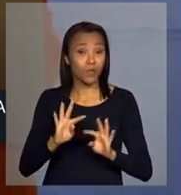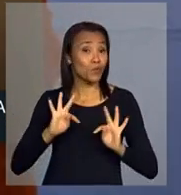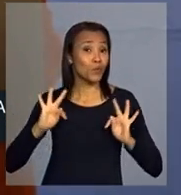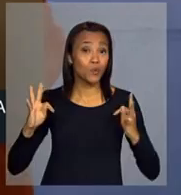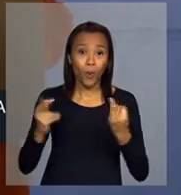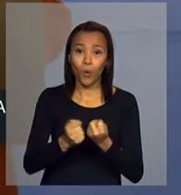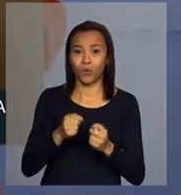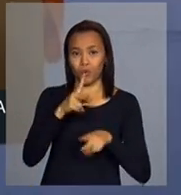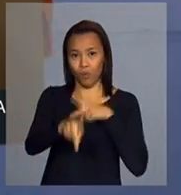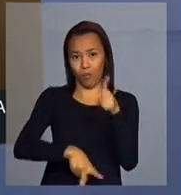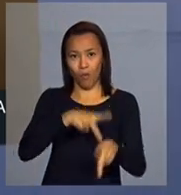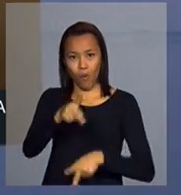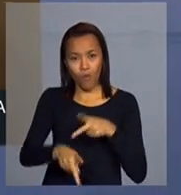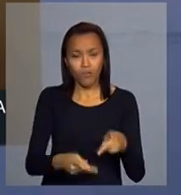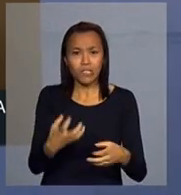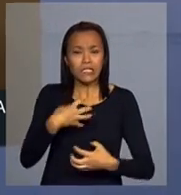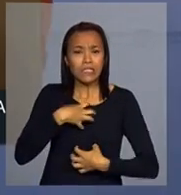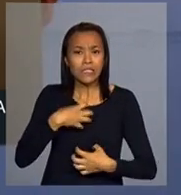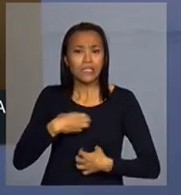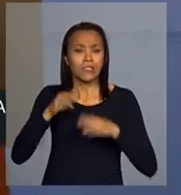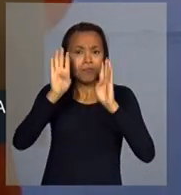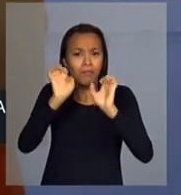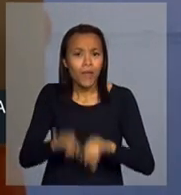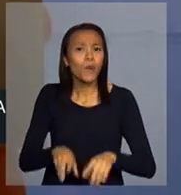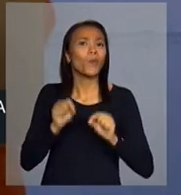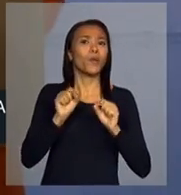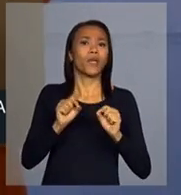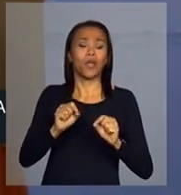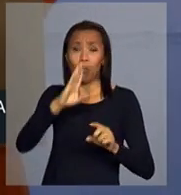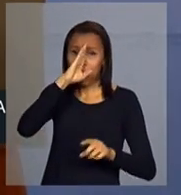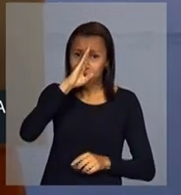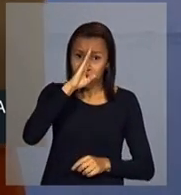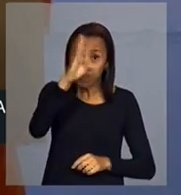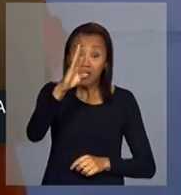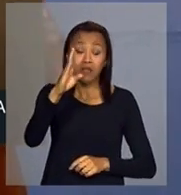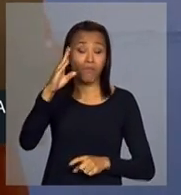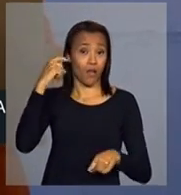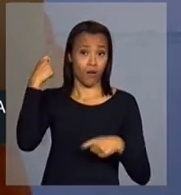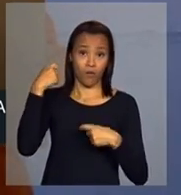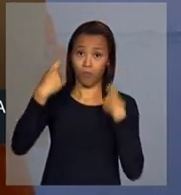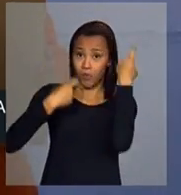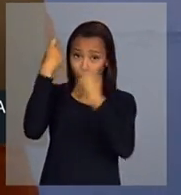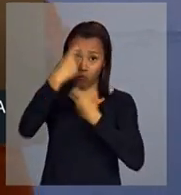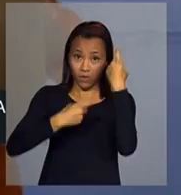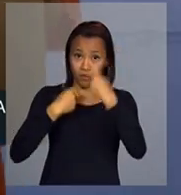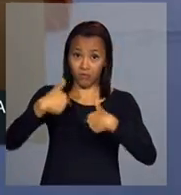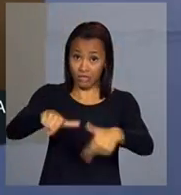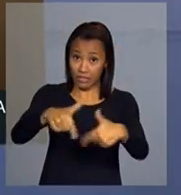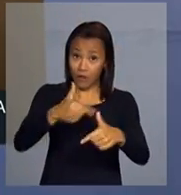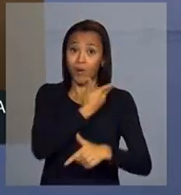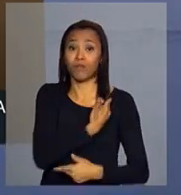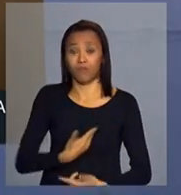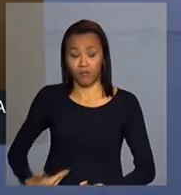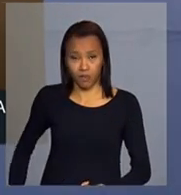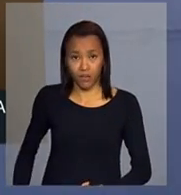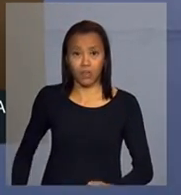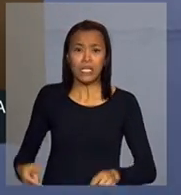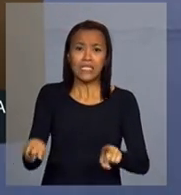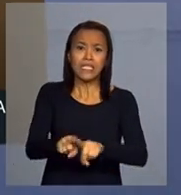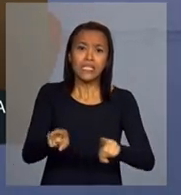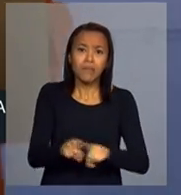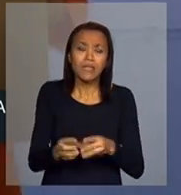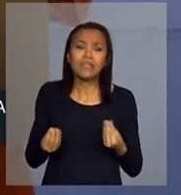brasileiro, que torna o povo brasileiro o centro da preocupação do governo e que torna a